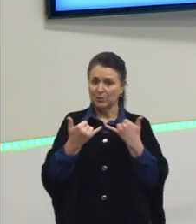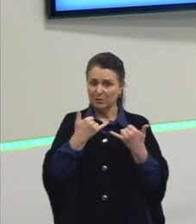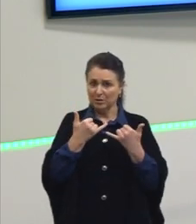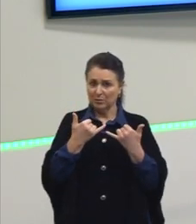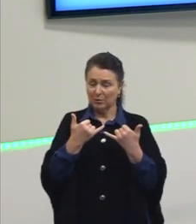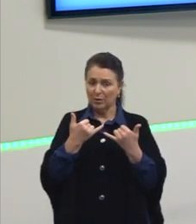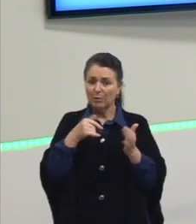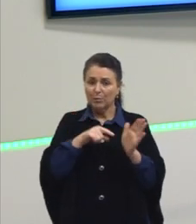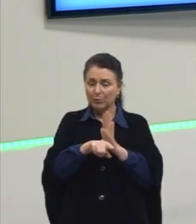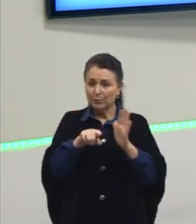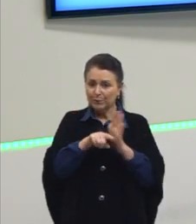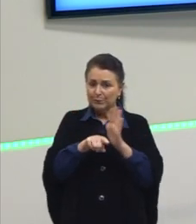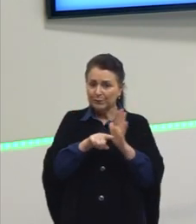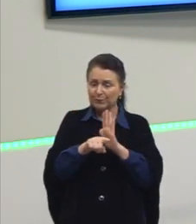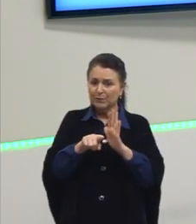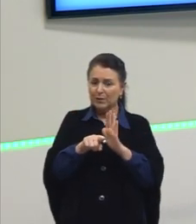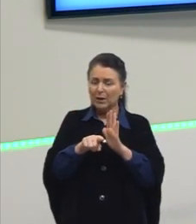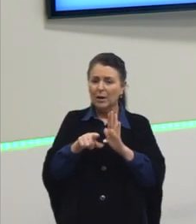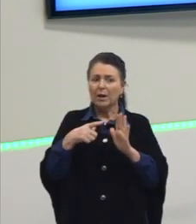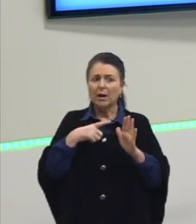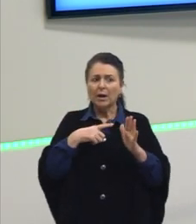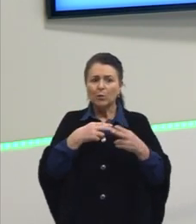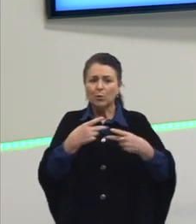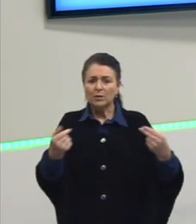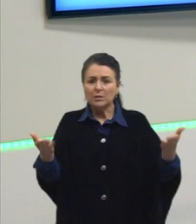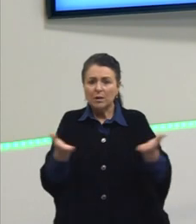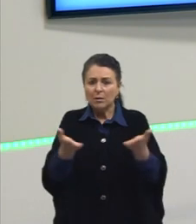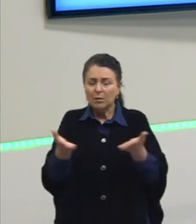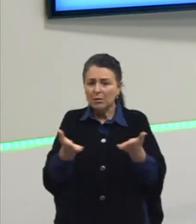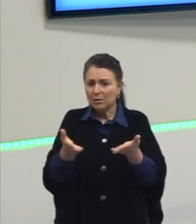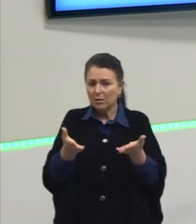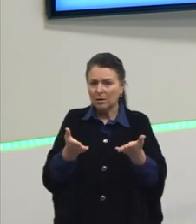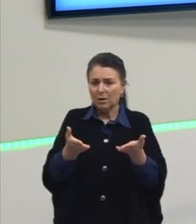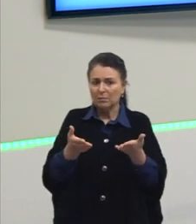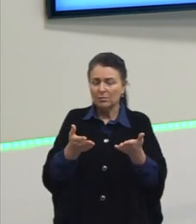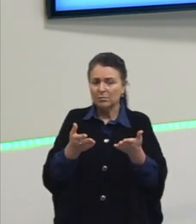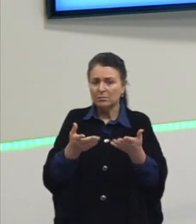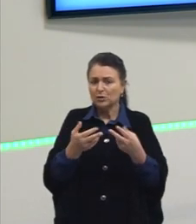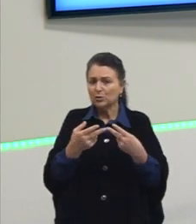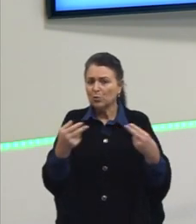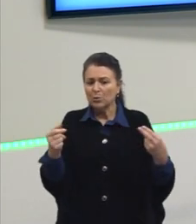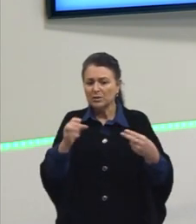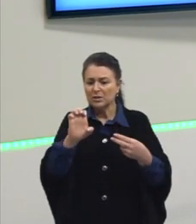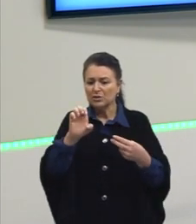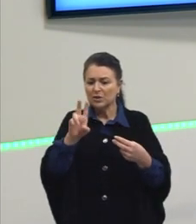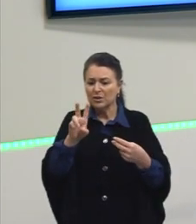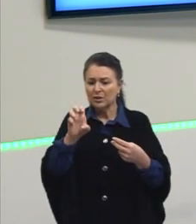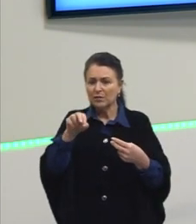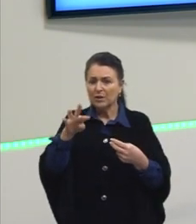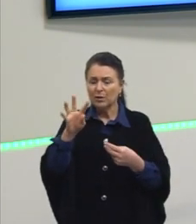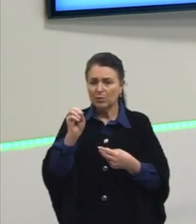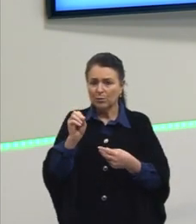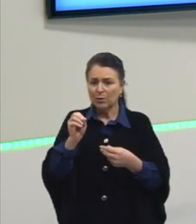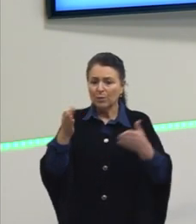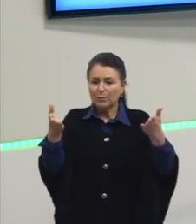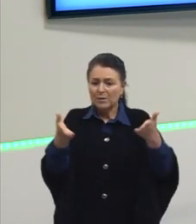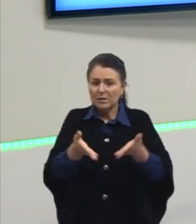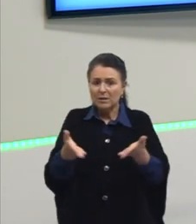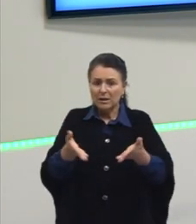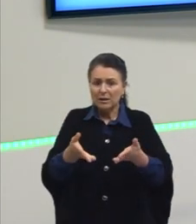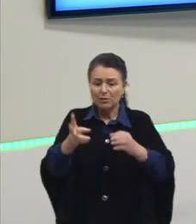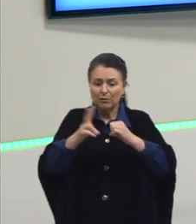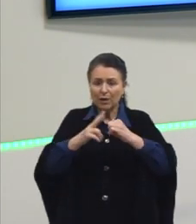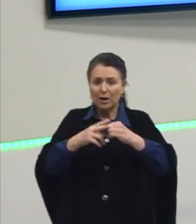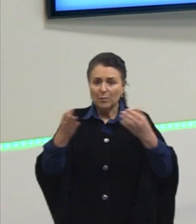a nossa questão ali falava sobre uma atualização de evento. É presente do indicativo. Isso aí